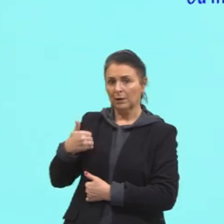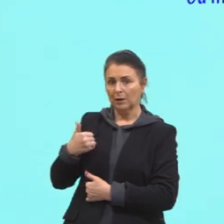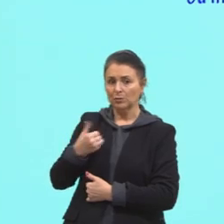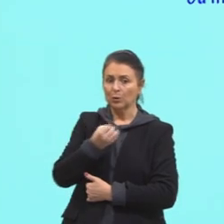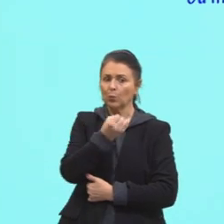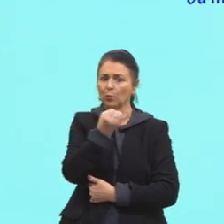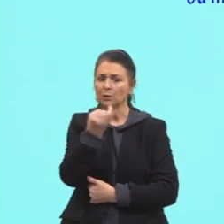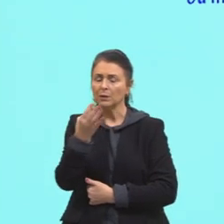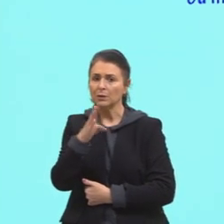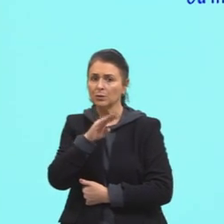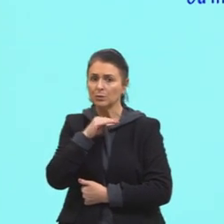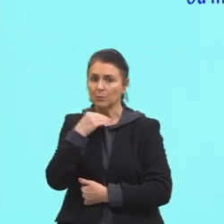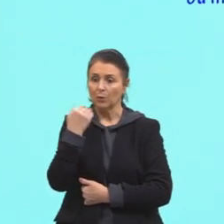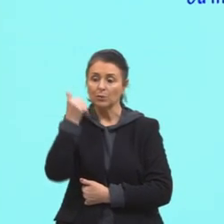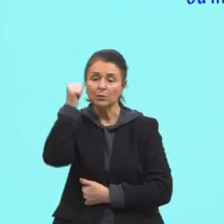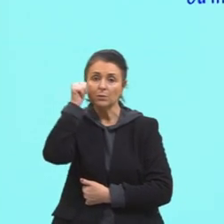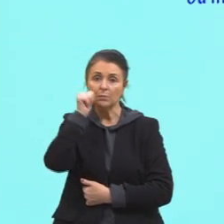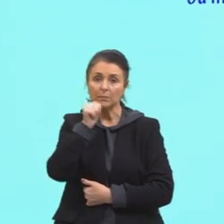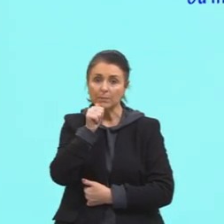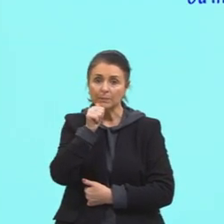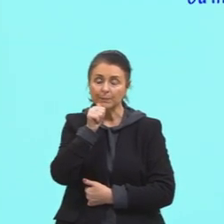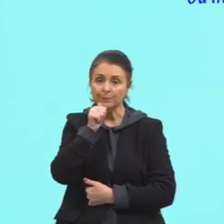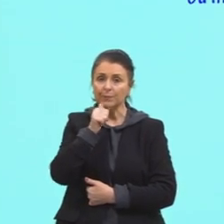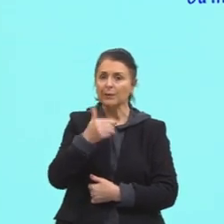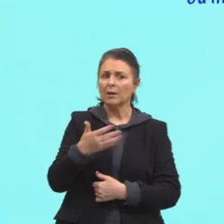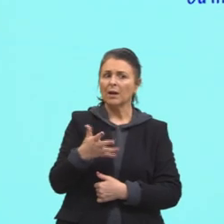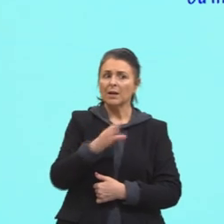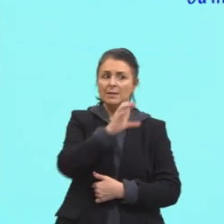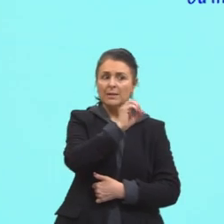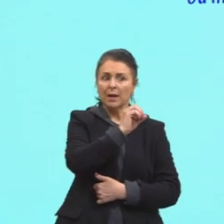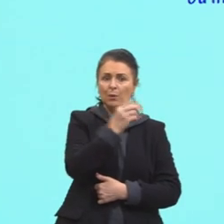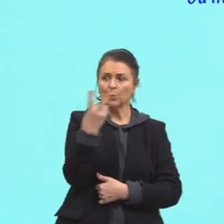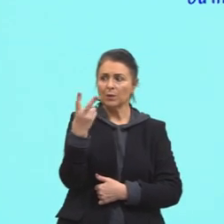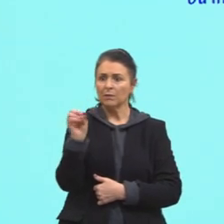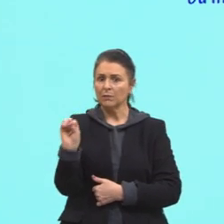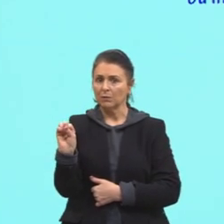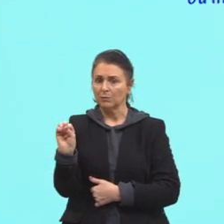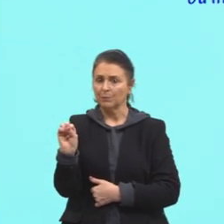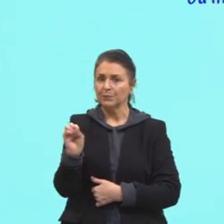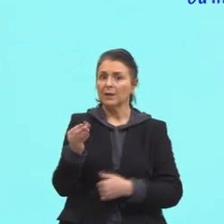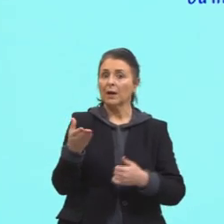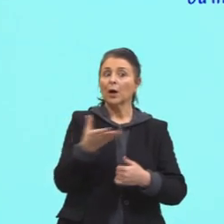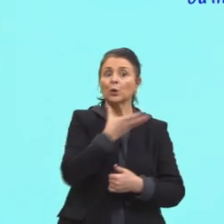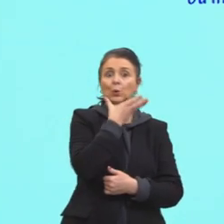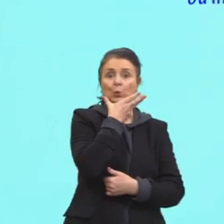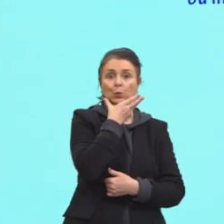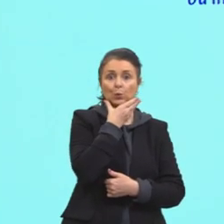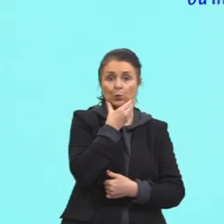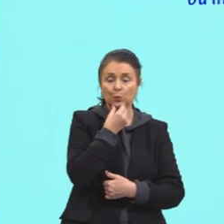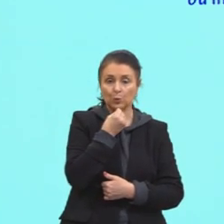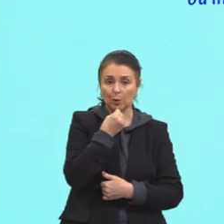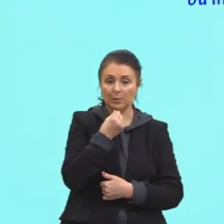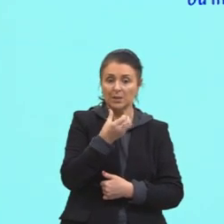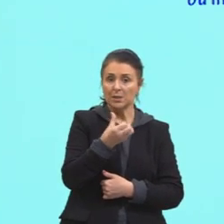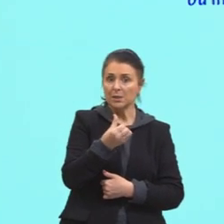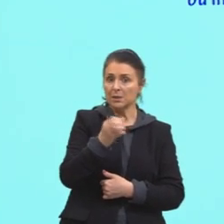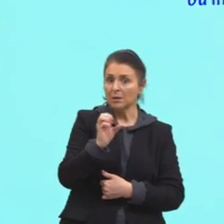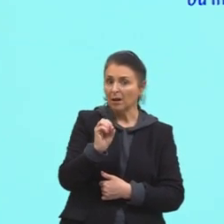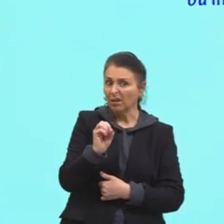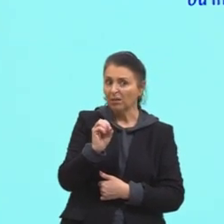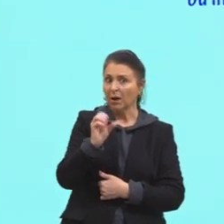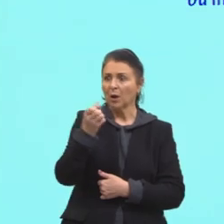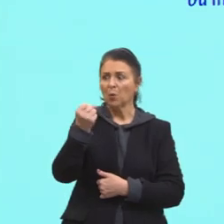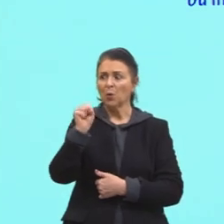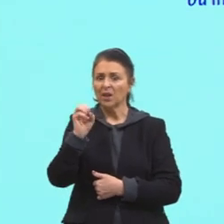mortalidade, então, aqui das mulheres, está entre 0 e 20. Enquanto a dos homens, está entre 60 e 80.